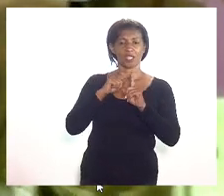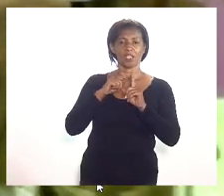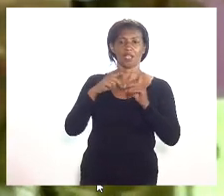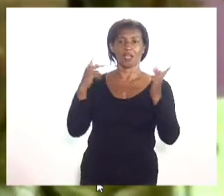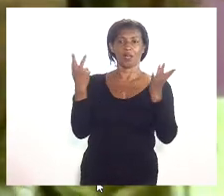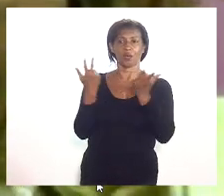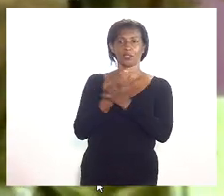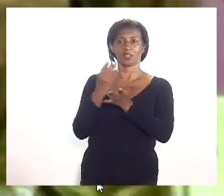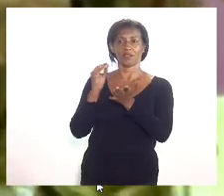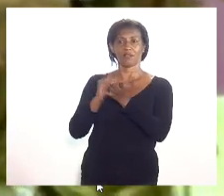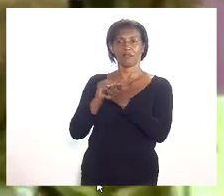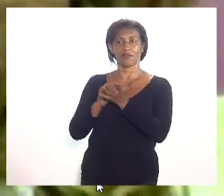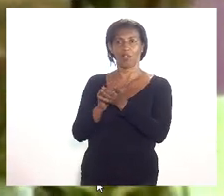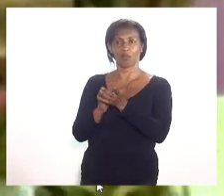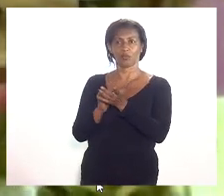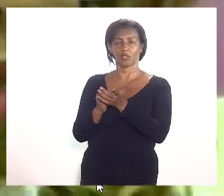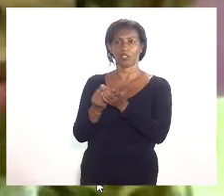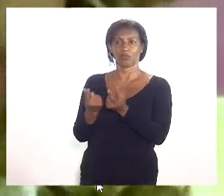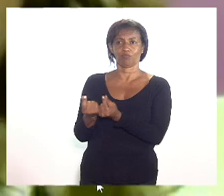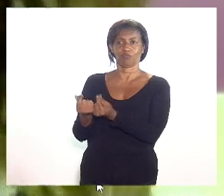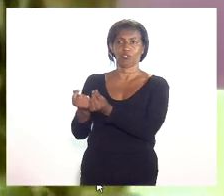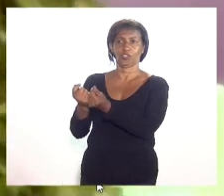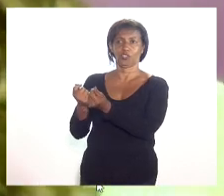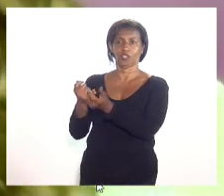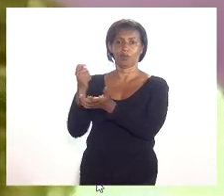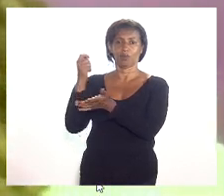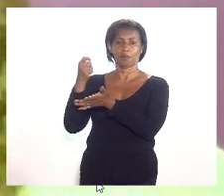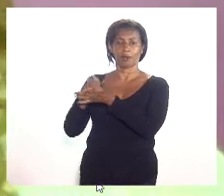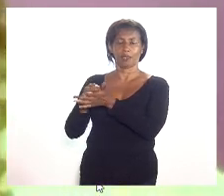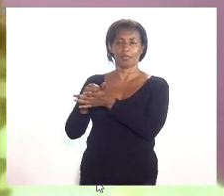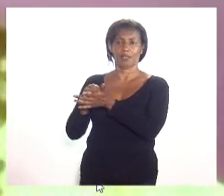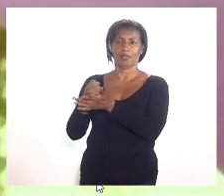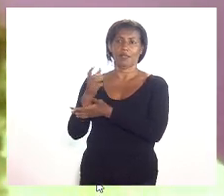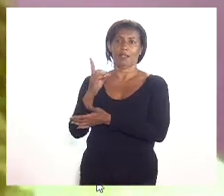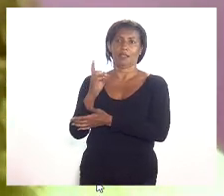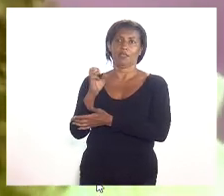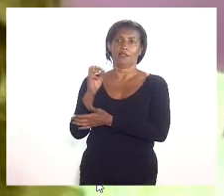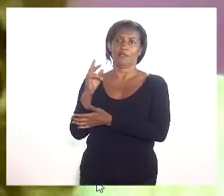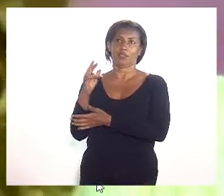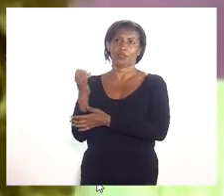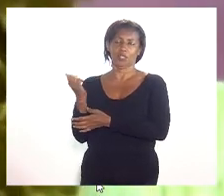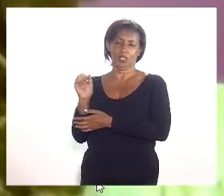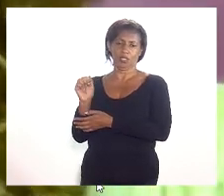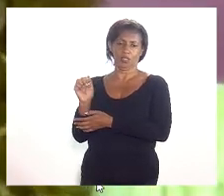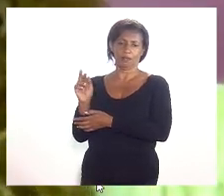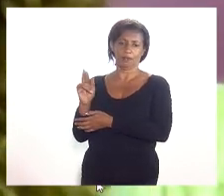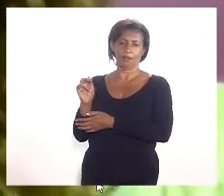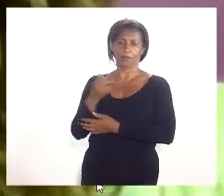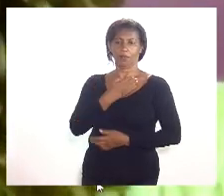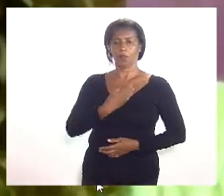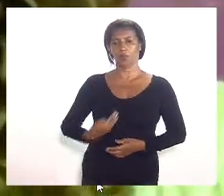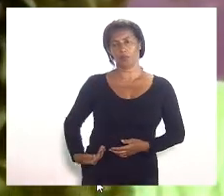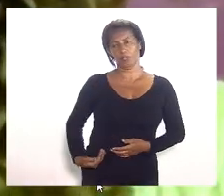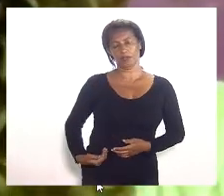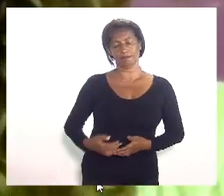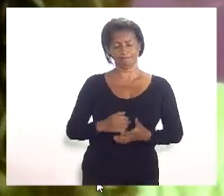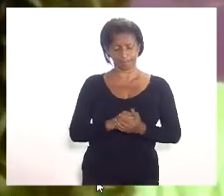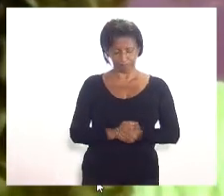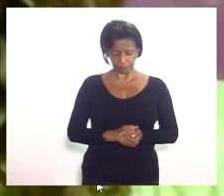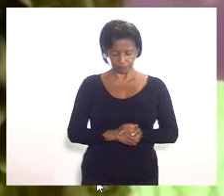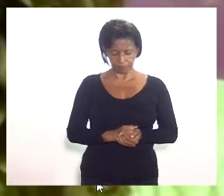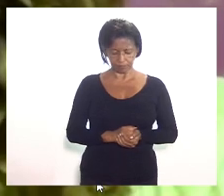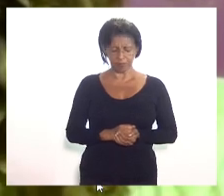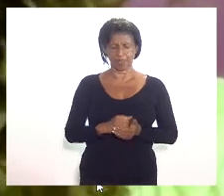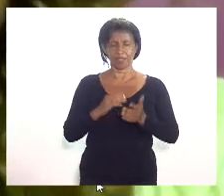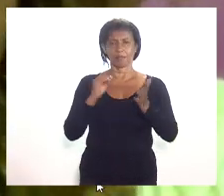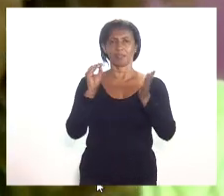financeira exigida para o atendimento pela defensoria pública. Isso é uma questão que já diz